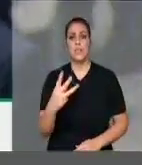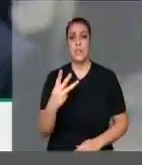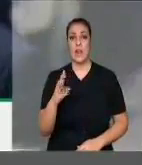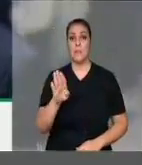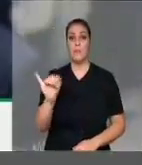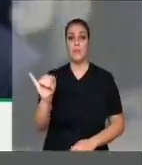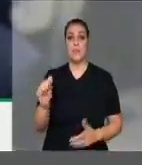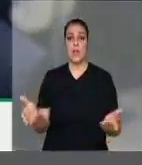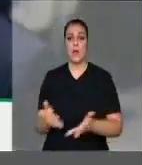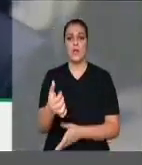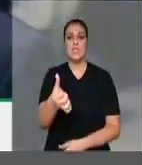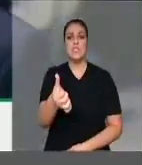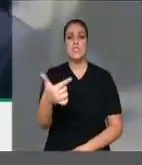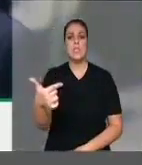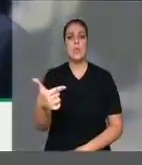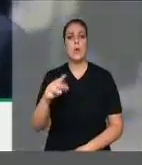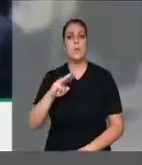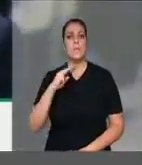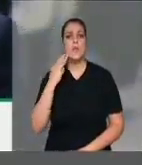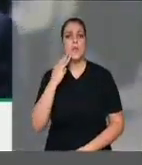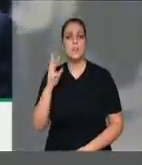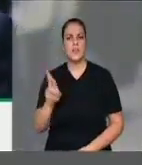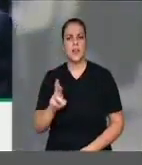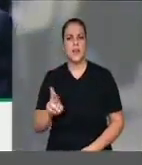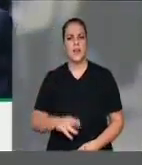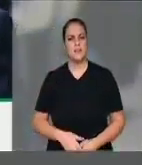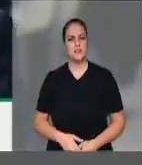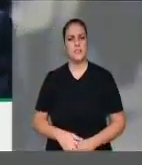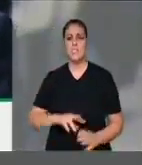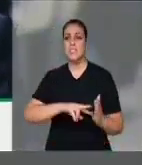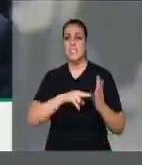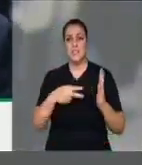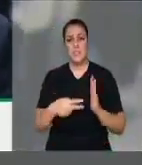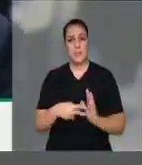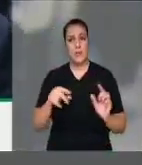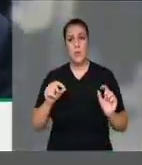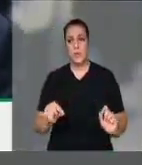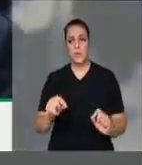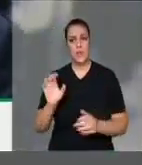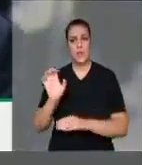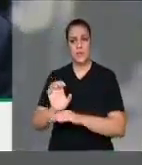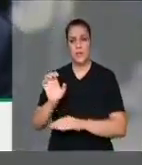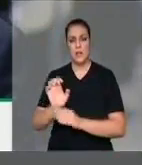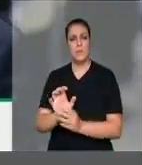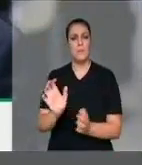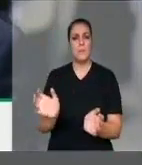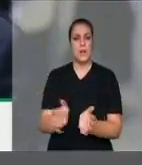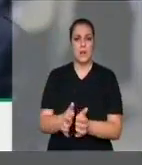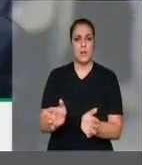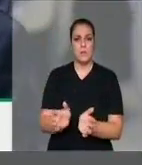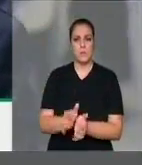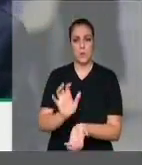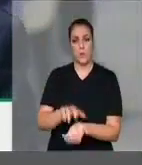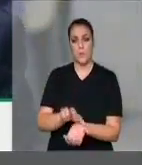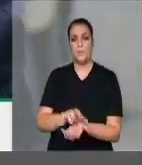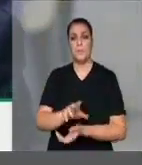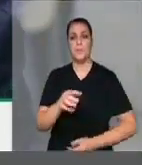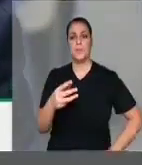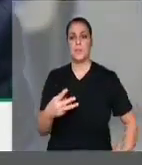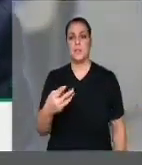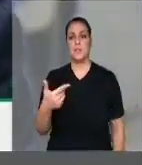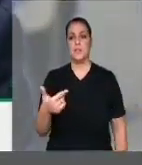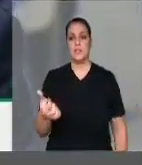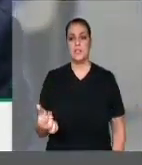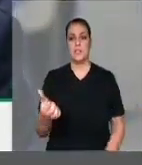bilhões para R 62 milhões. Isso significa, em Pernambuco, o corte e o fechamento de 326